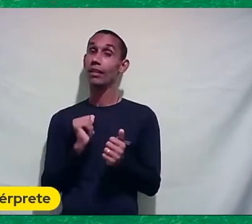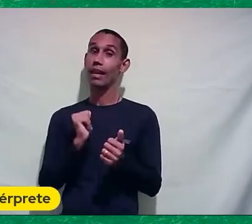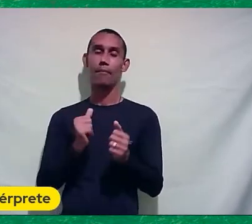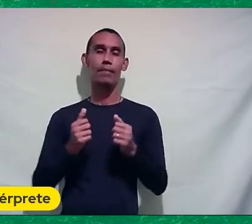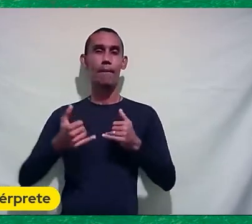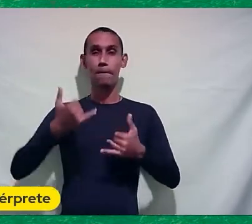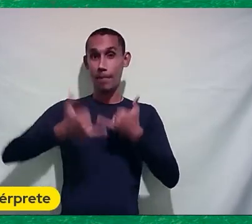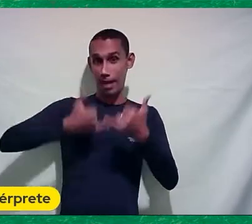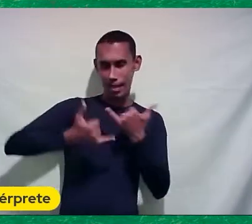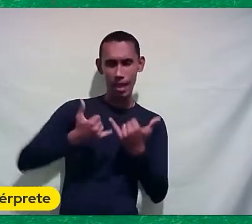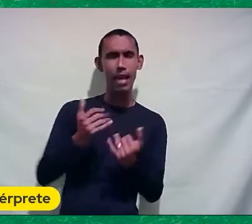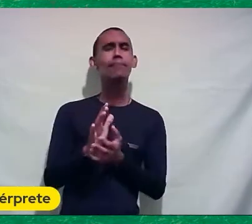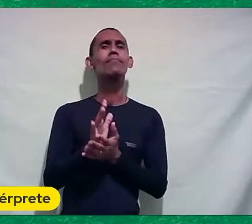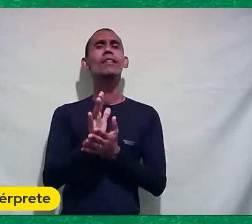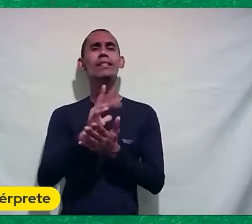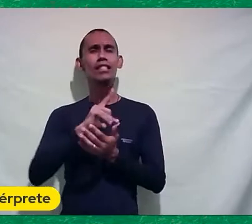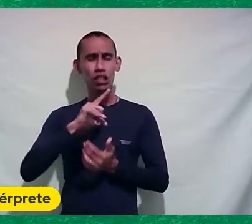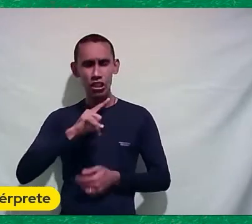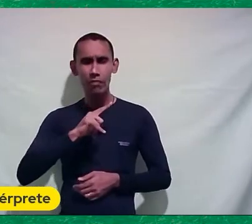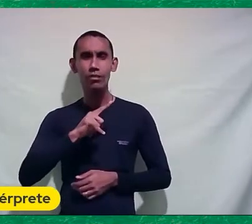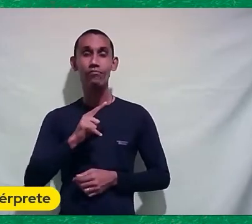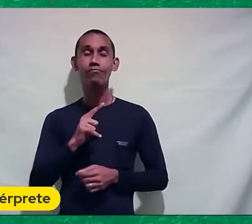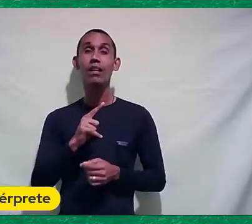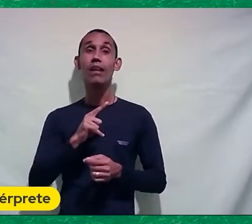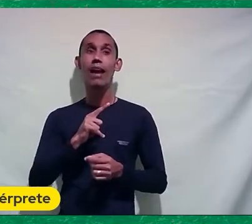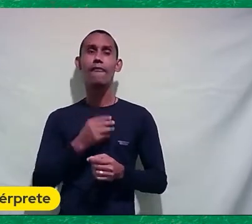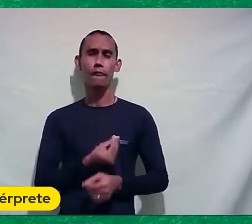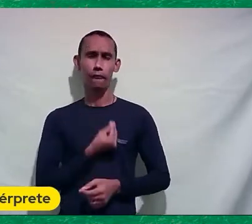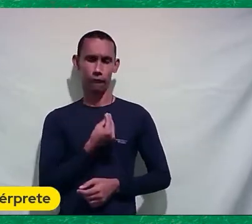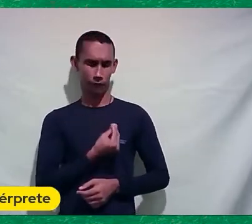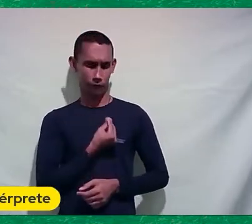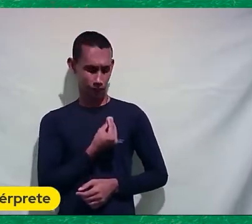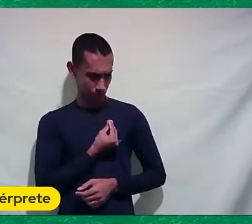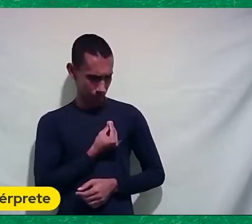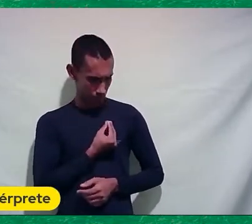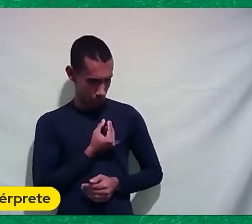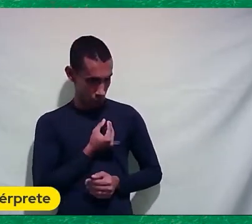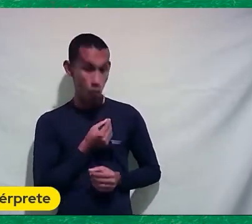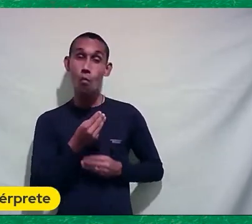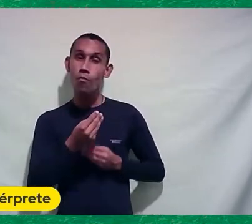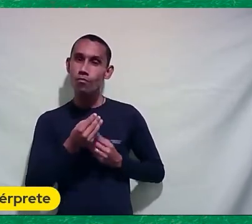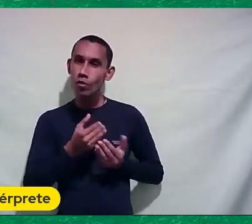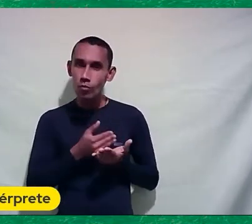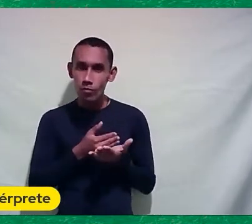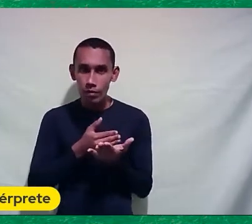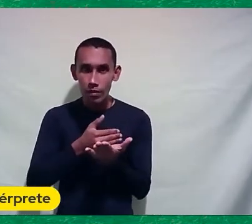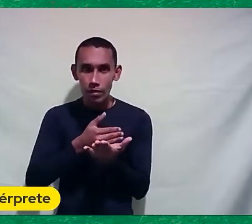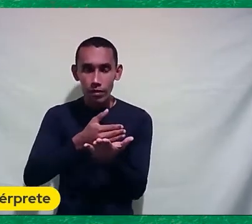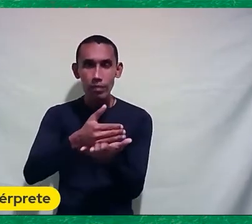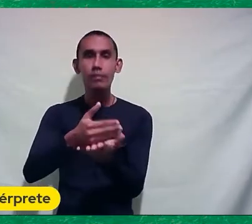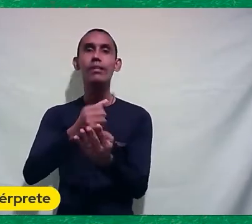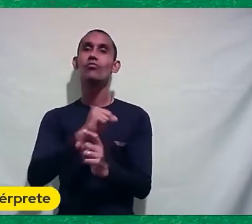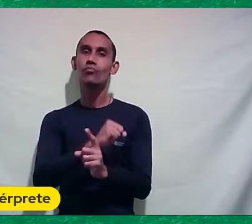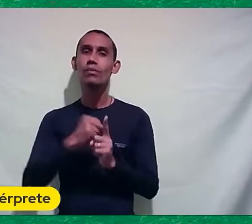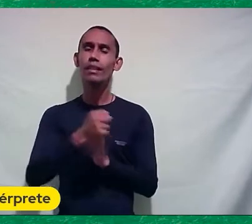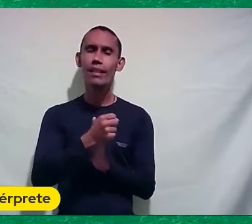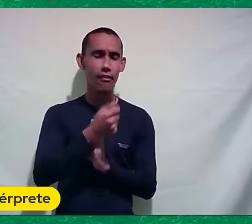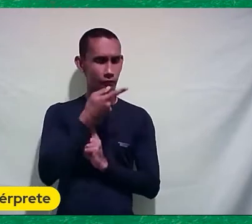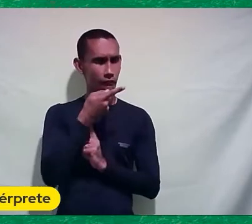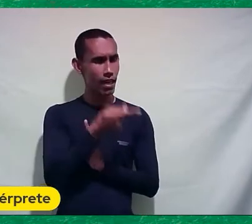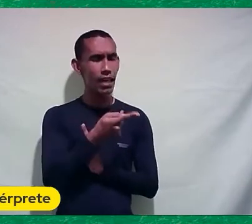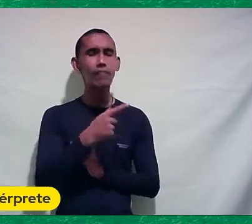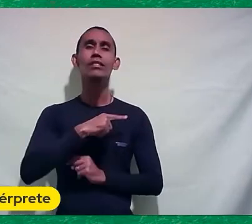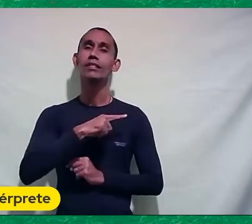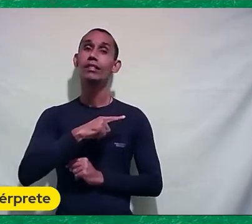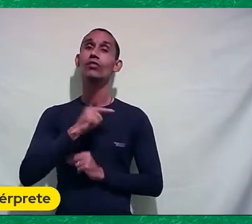Era uma coisa Que tinha muito a ver Com a vida E com o funcionamento Da sociedade Então ele falava Essa coisa